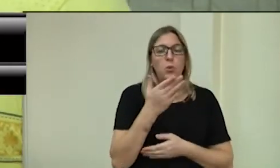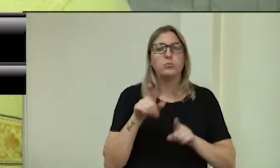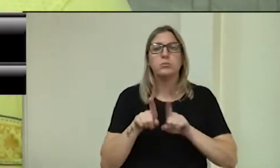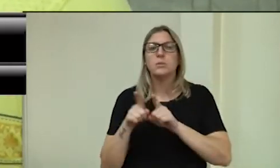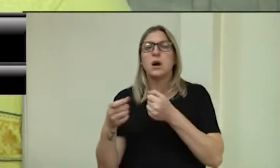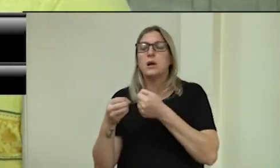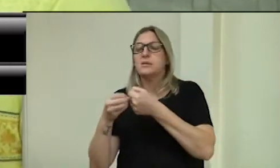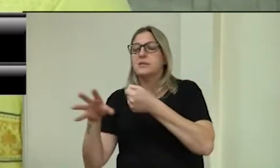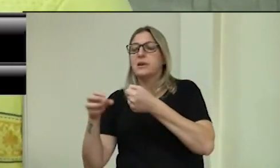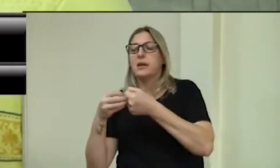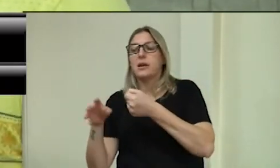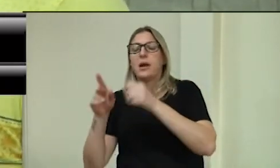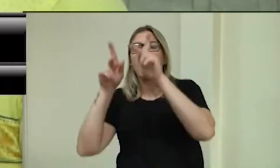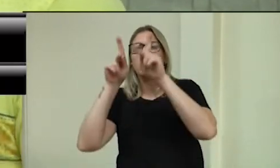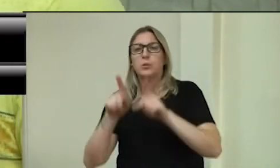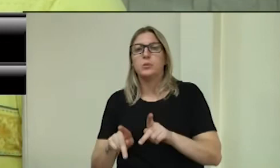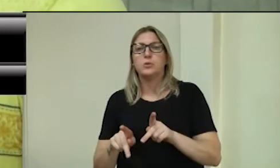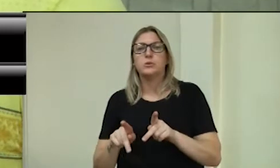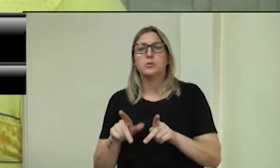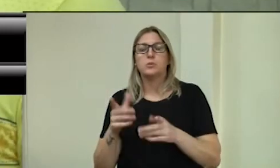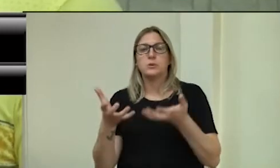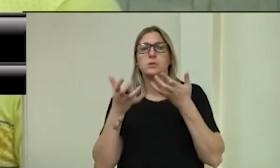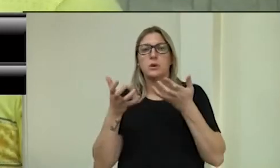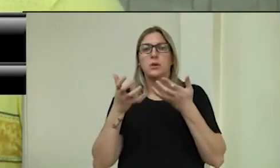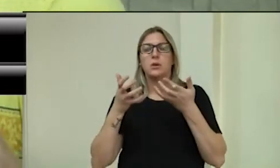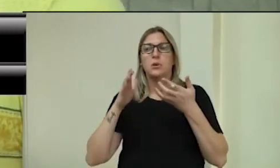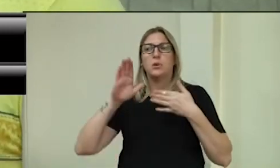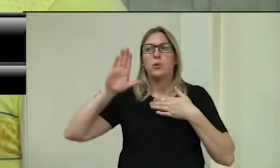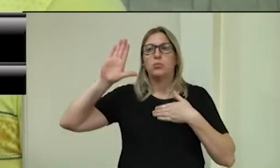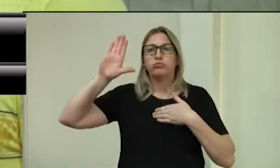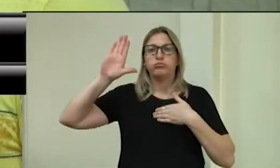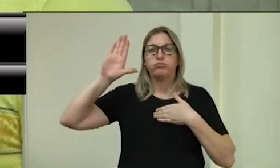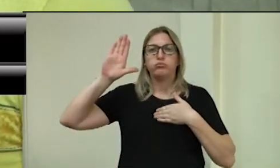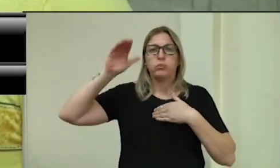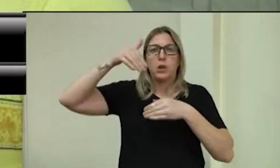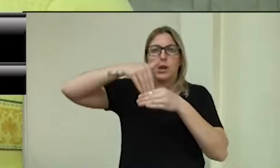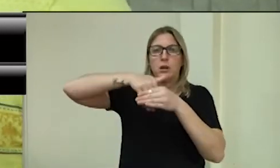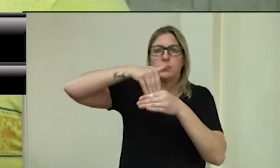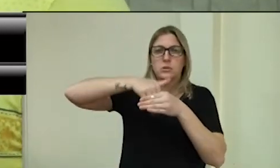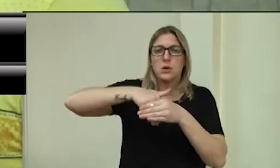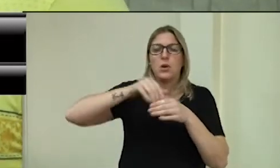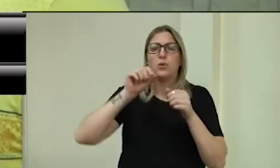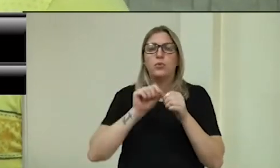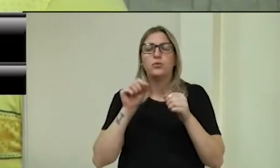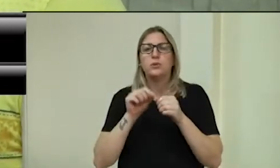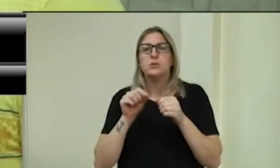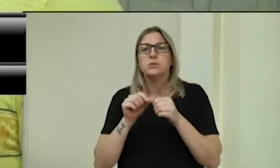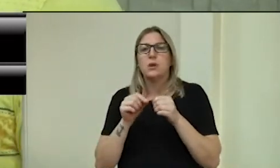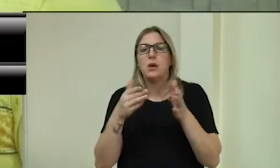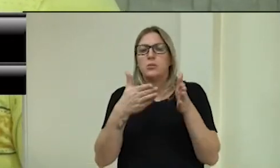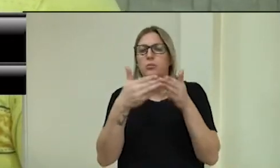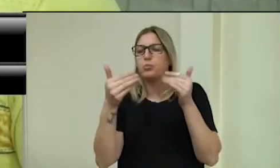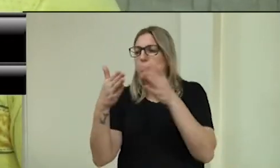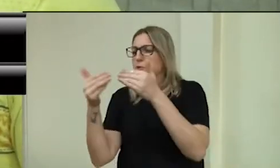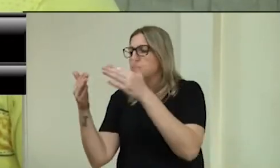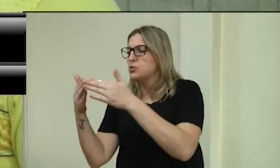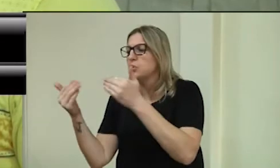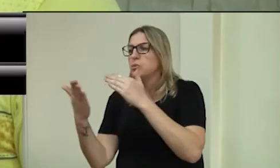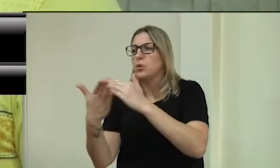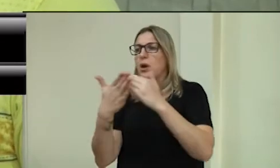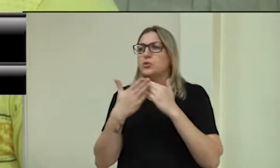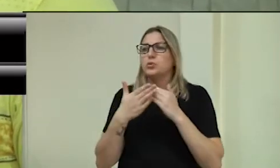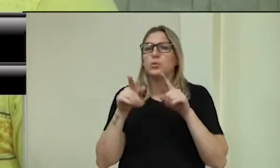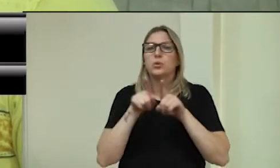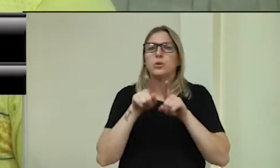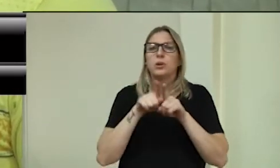aqueles que iam disputar a eleição e que fizeram alvoroço, fizeram vaquinha, iam fazer doação de cesta básica, que agora o povo precisa